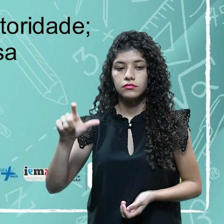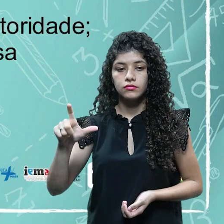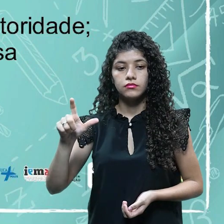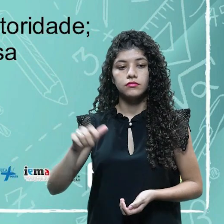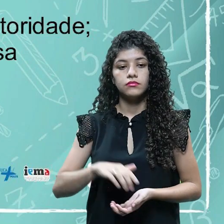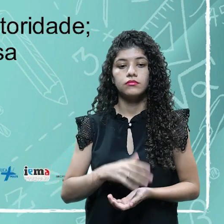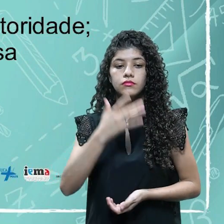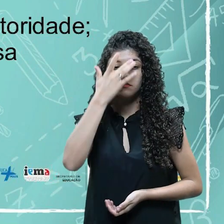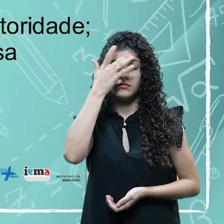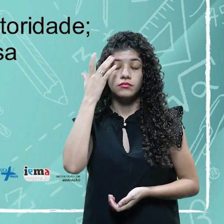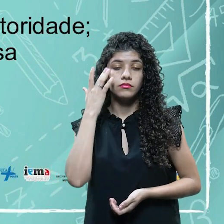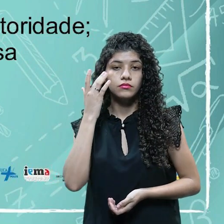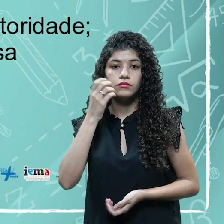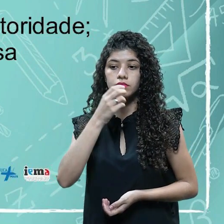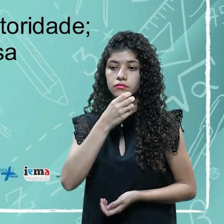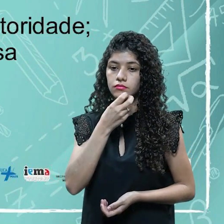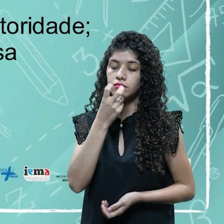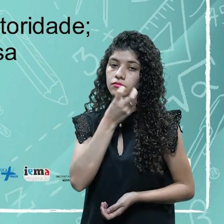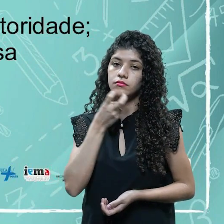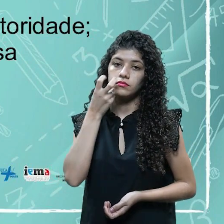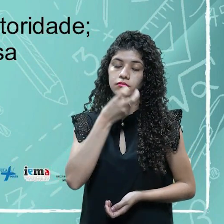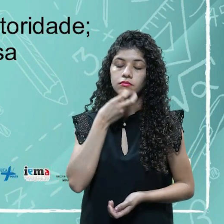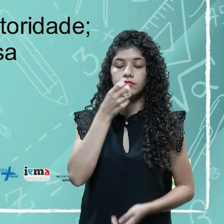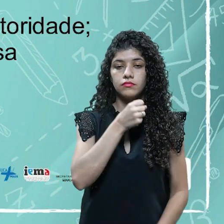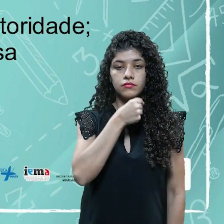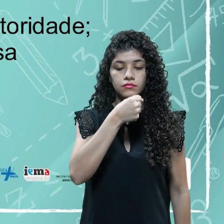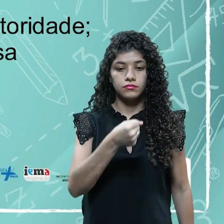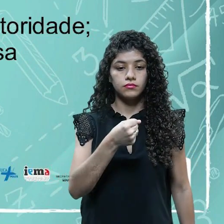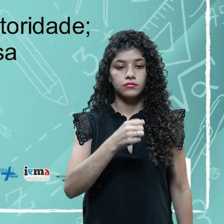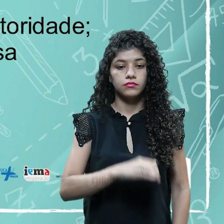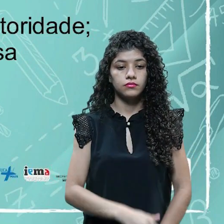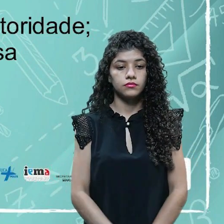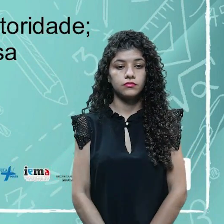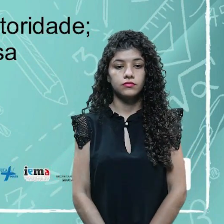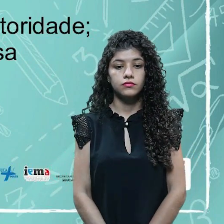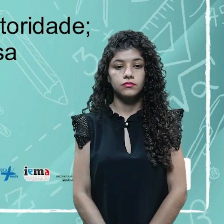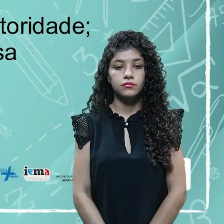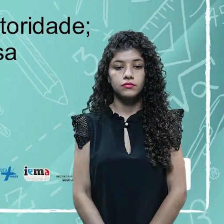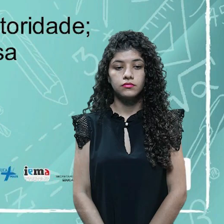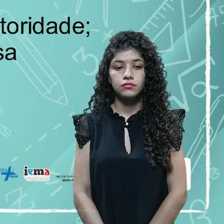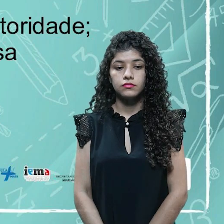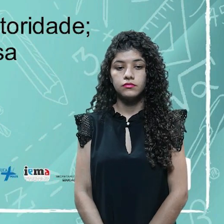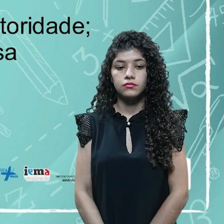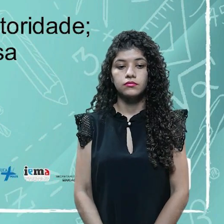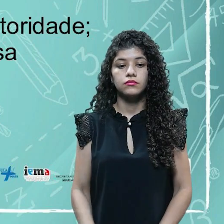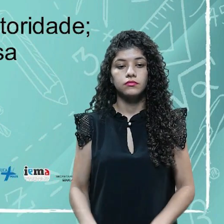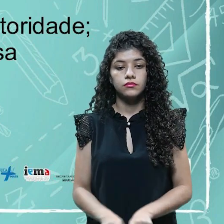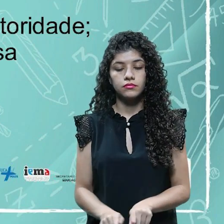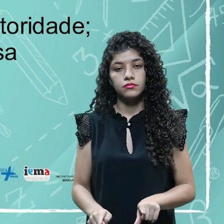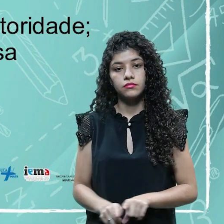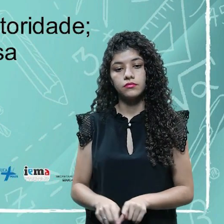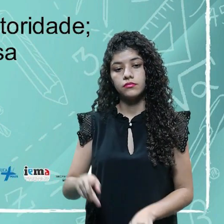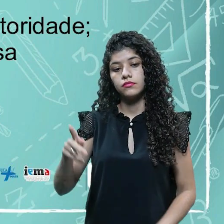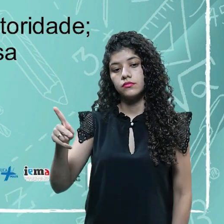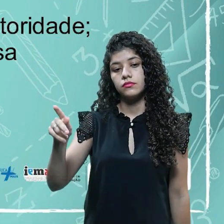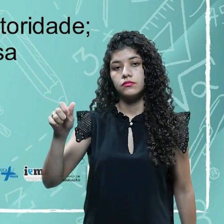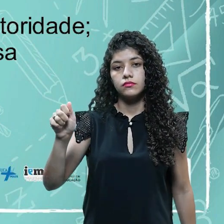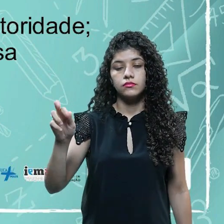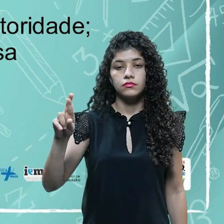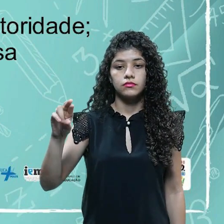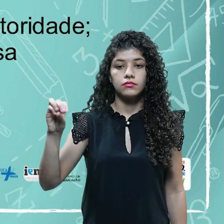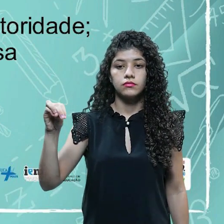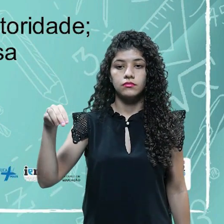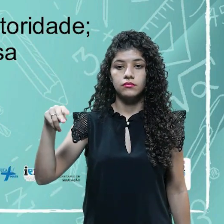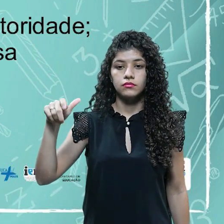de um orador da turma. A gente sempre escolhe um aluno que tem uma boa oratória. O discurso do patrono. O